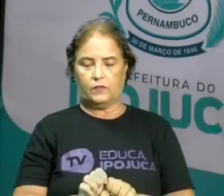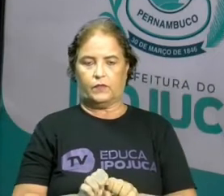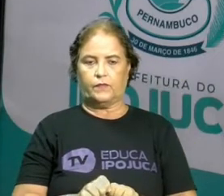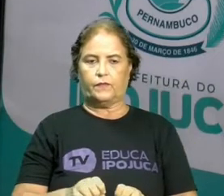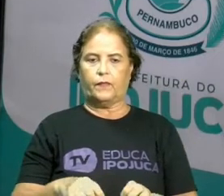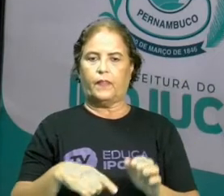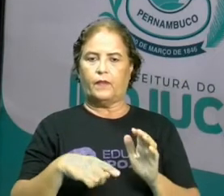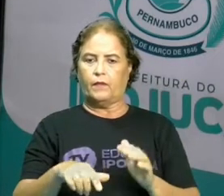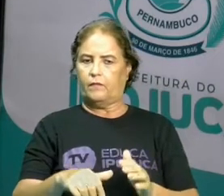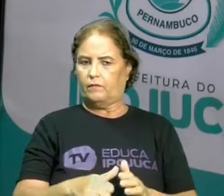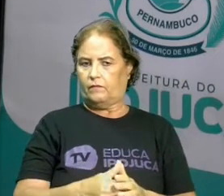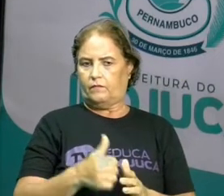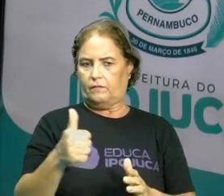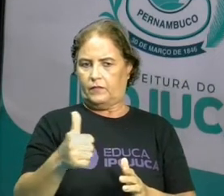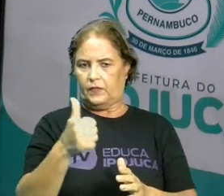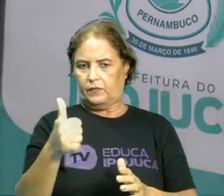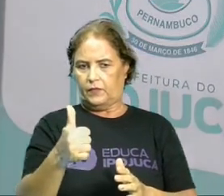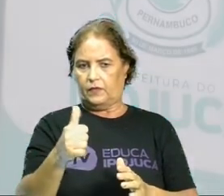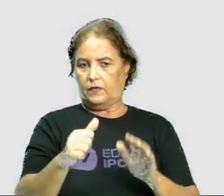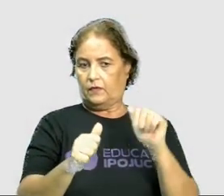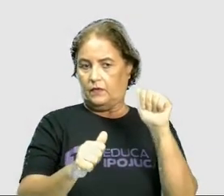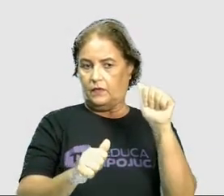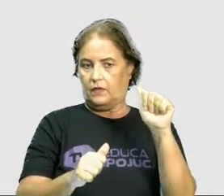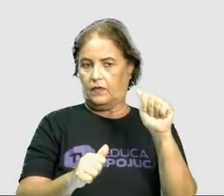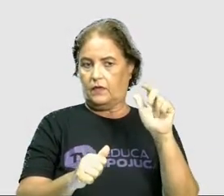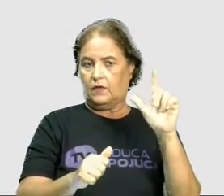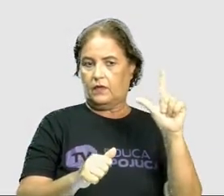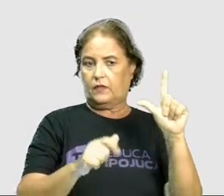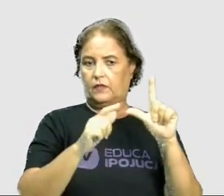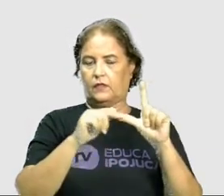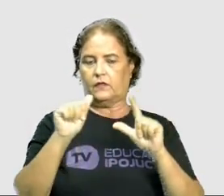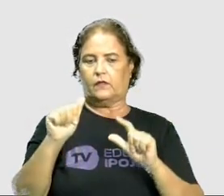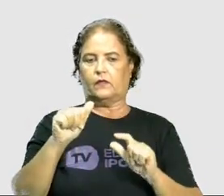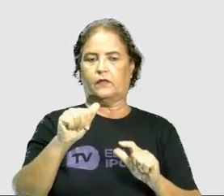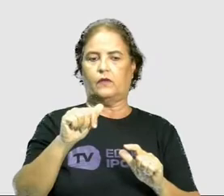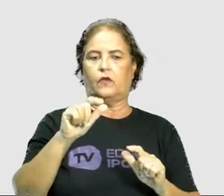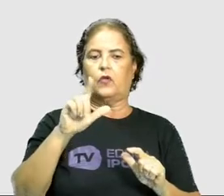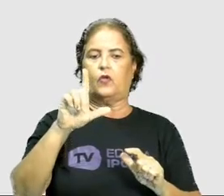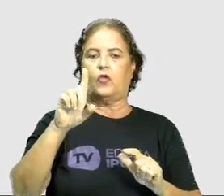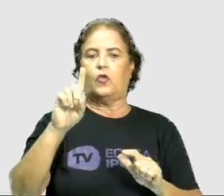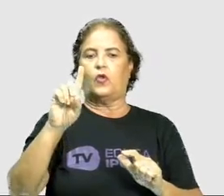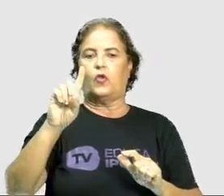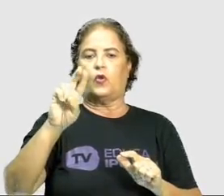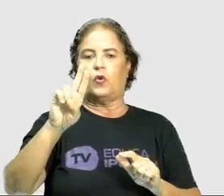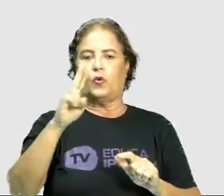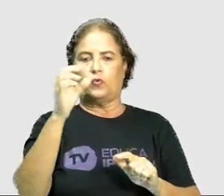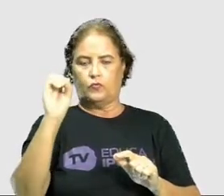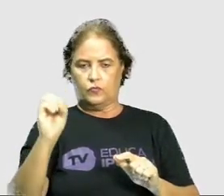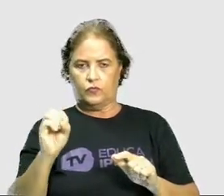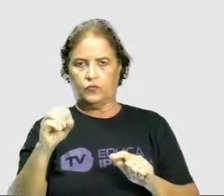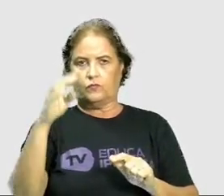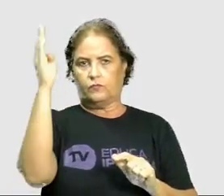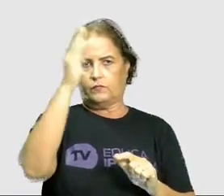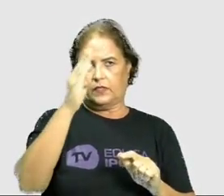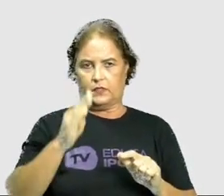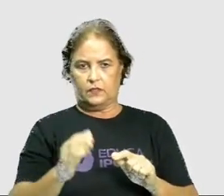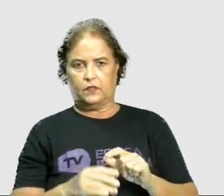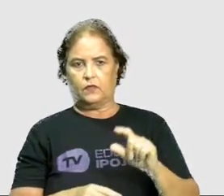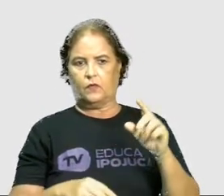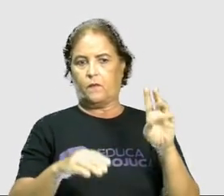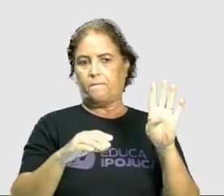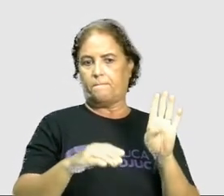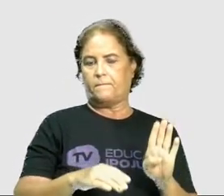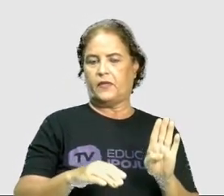opções. A. Luso-brasileiro. B. Latino-americano.